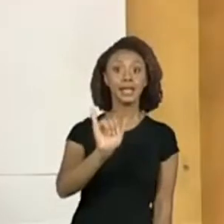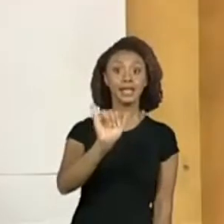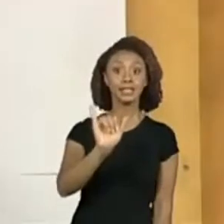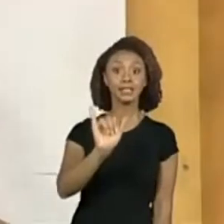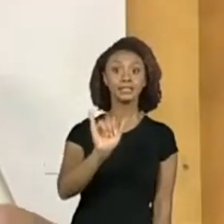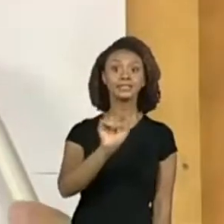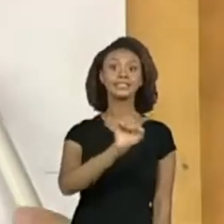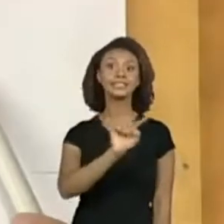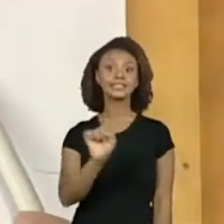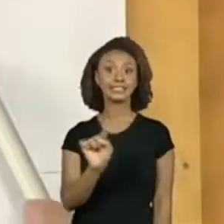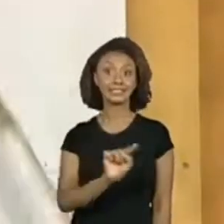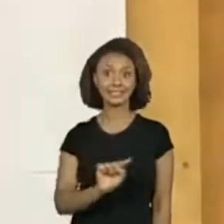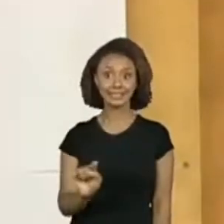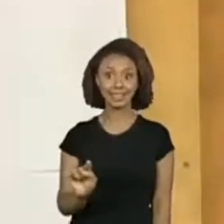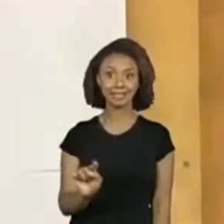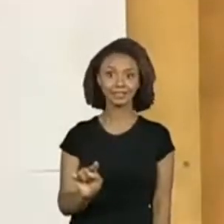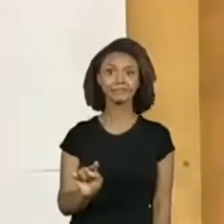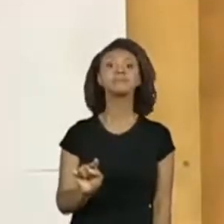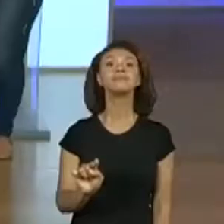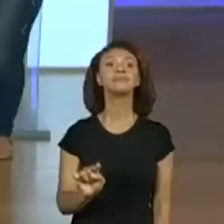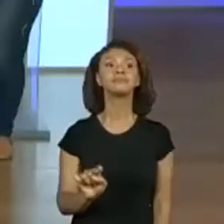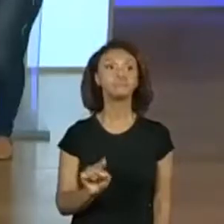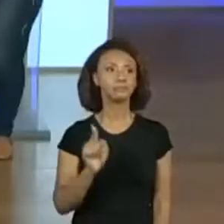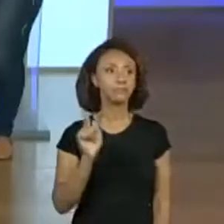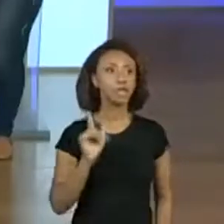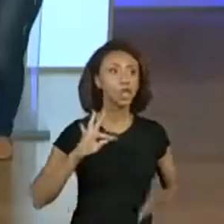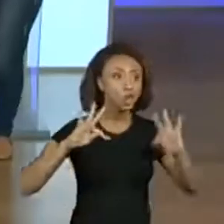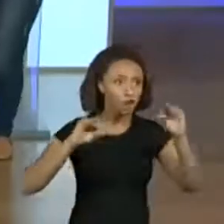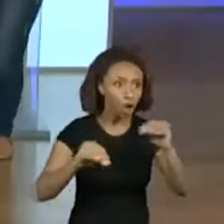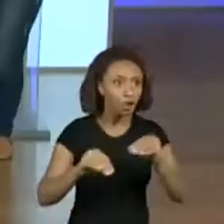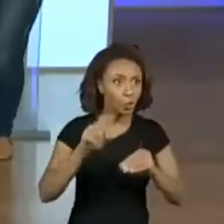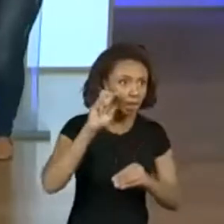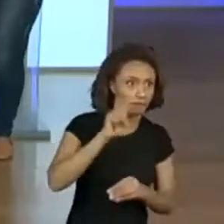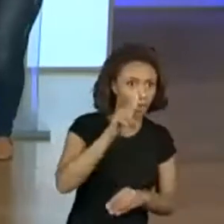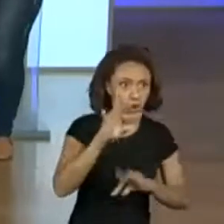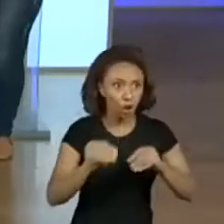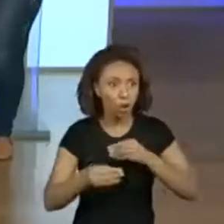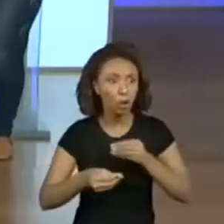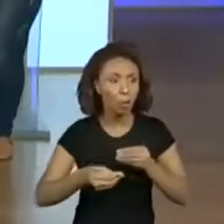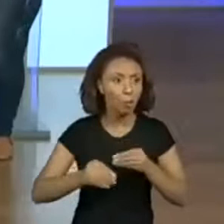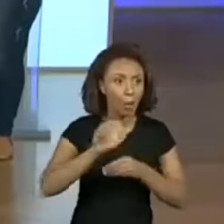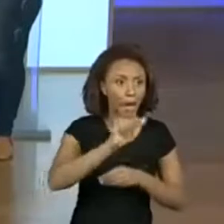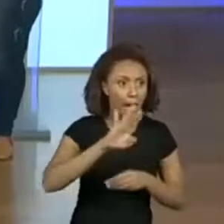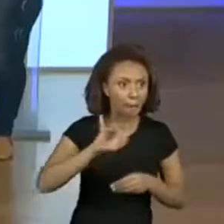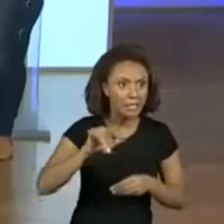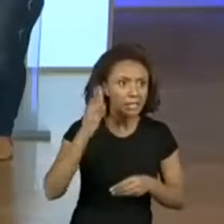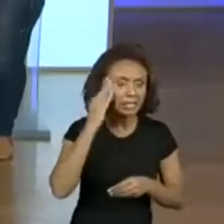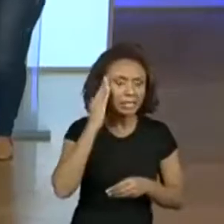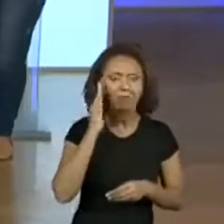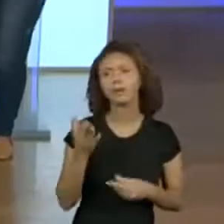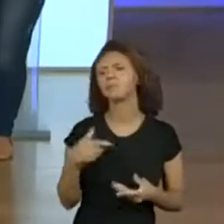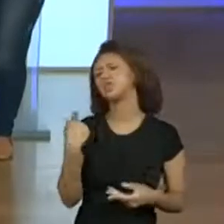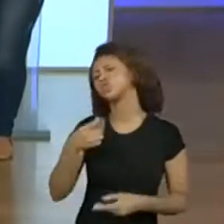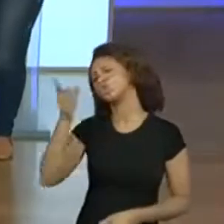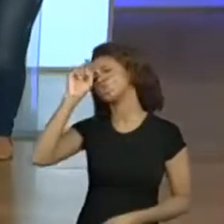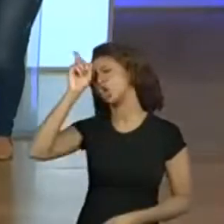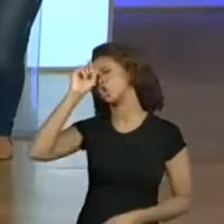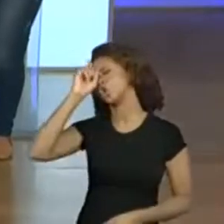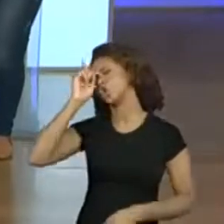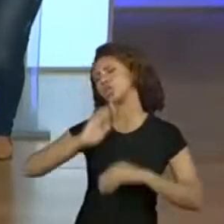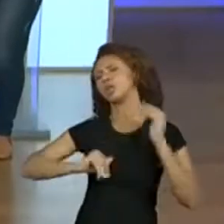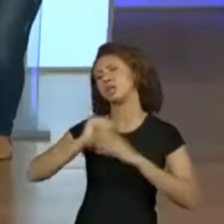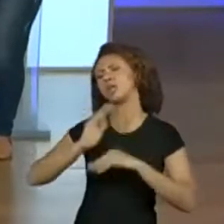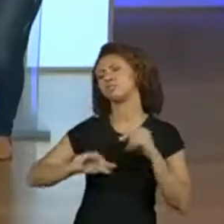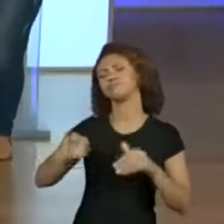Y, Z. Professora Vivi, você ouviu todo mundo? Todo mundo, com certeza. Já é uma atividade que a gente faz todos os dias. Eles já estão